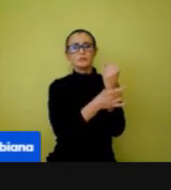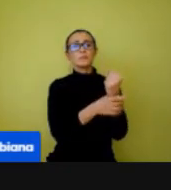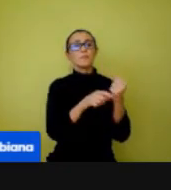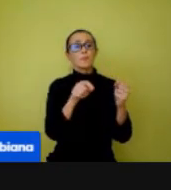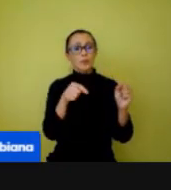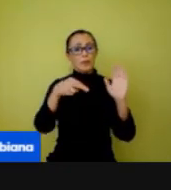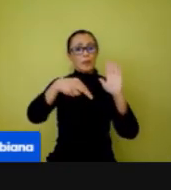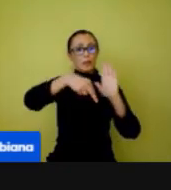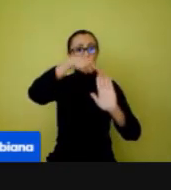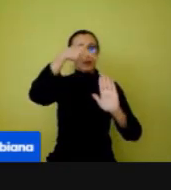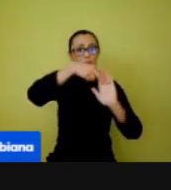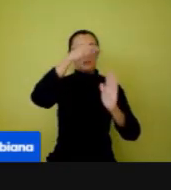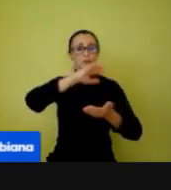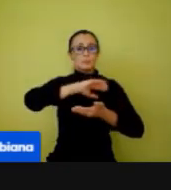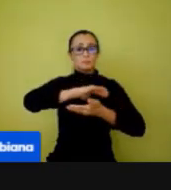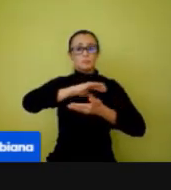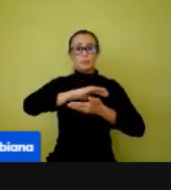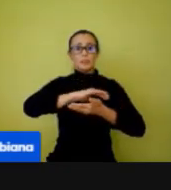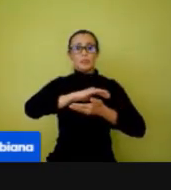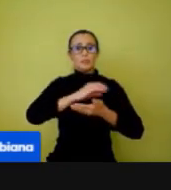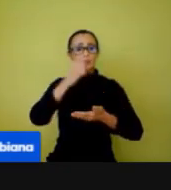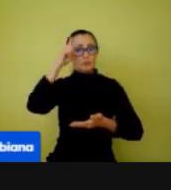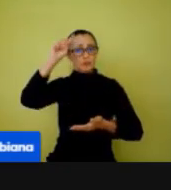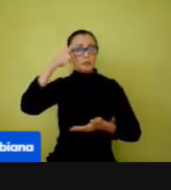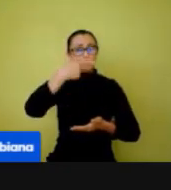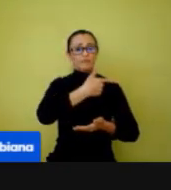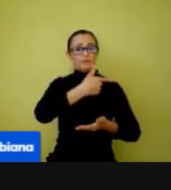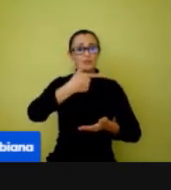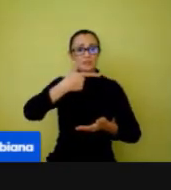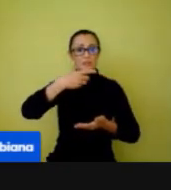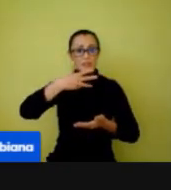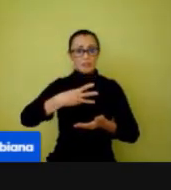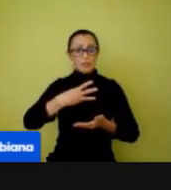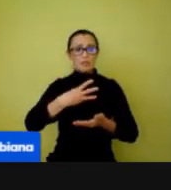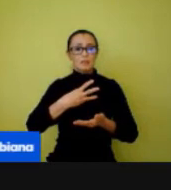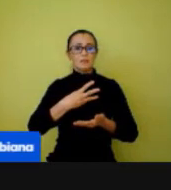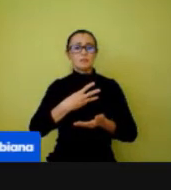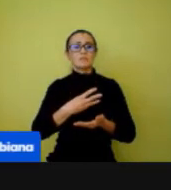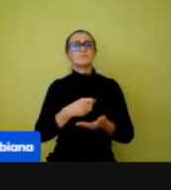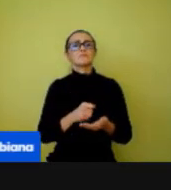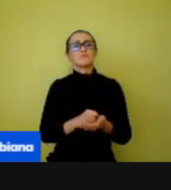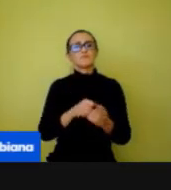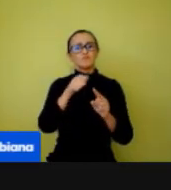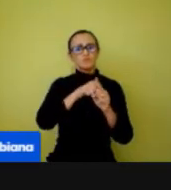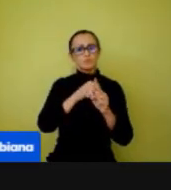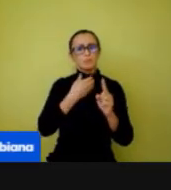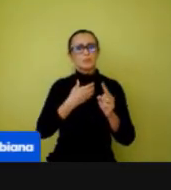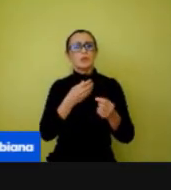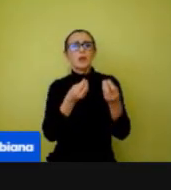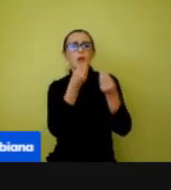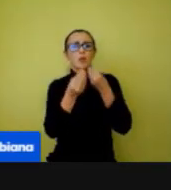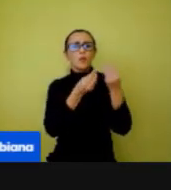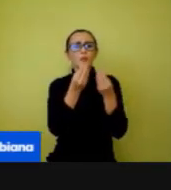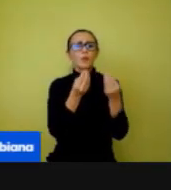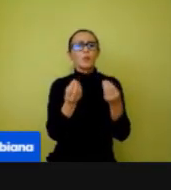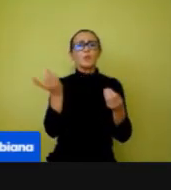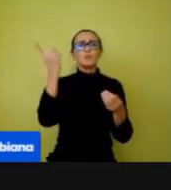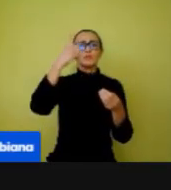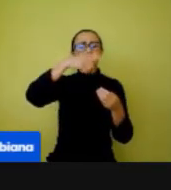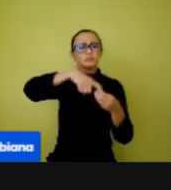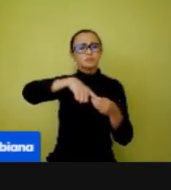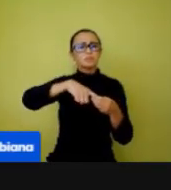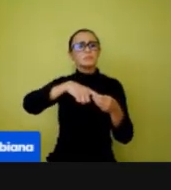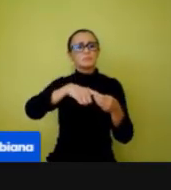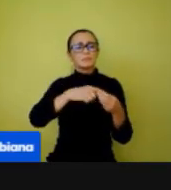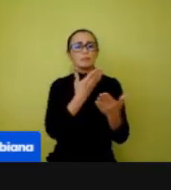214, no dia 23 de dezembro, que dispõe sobre o plano de retornos presenciais no ensino fundamental